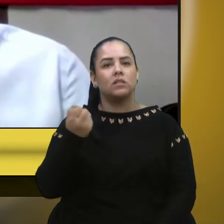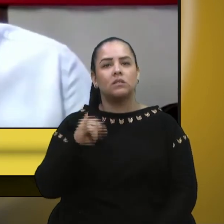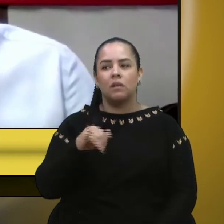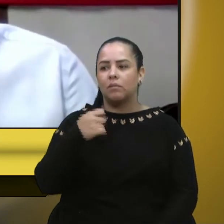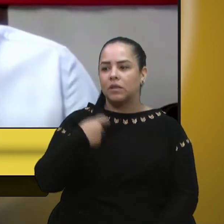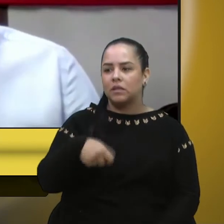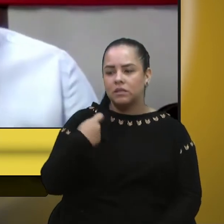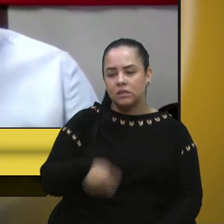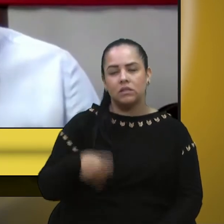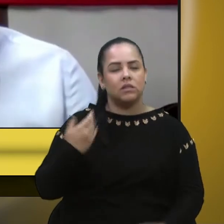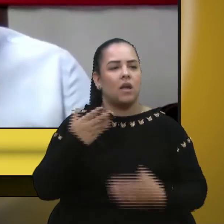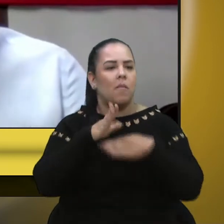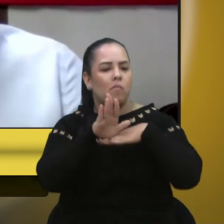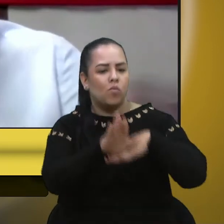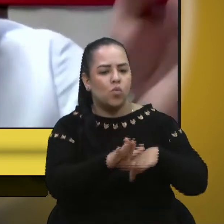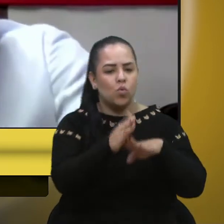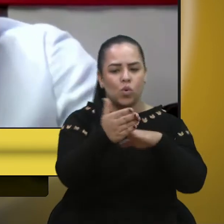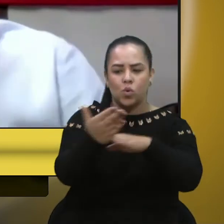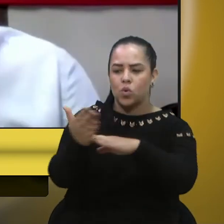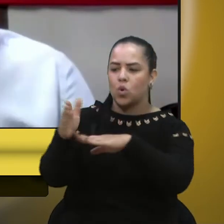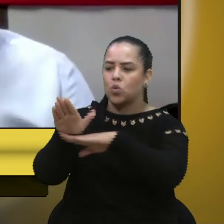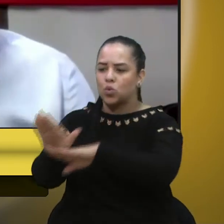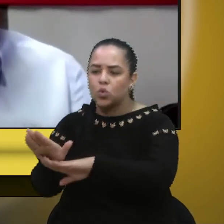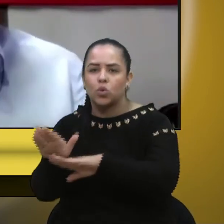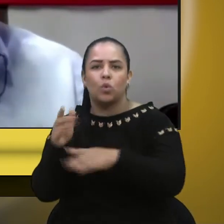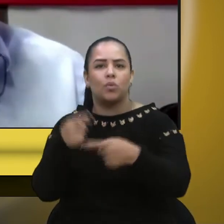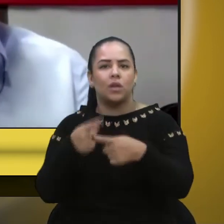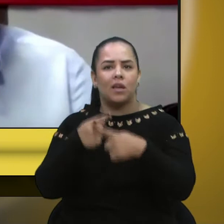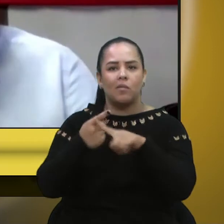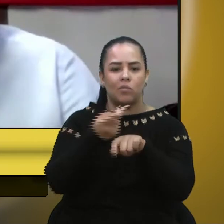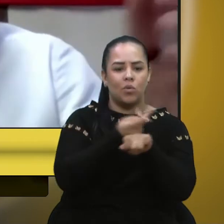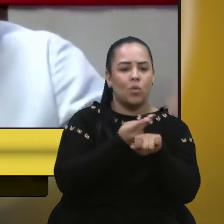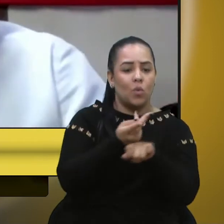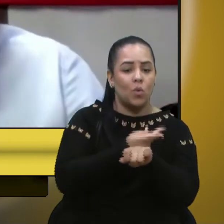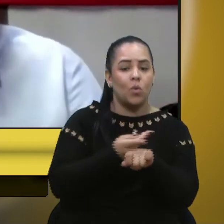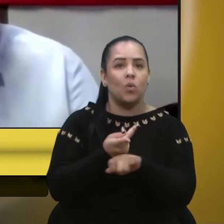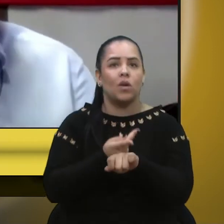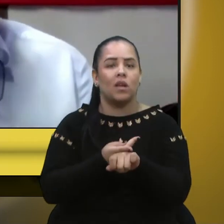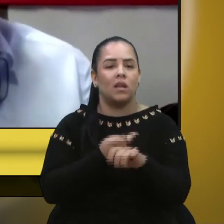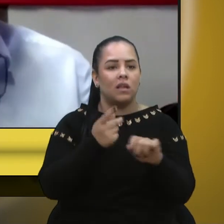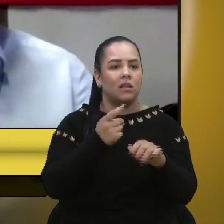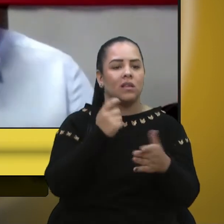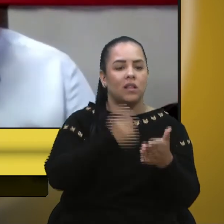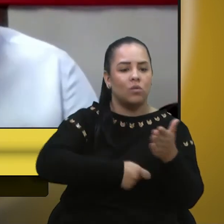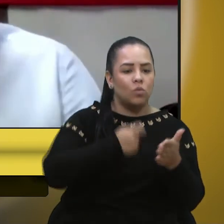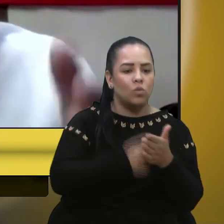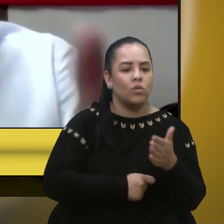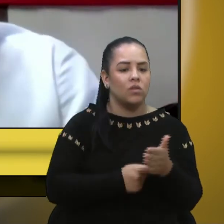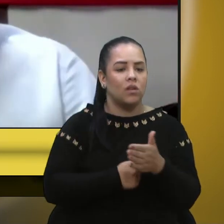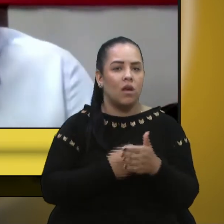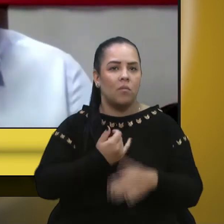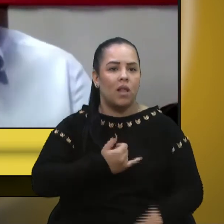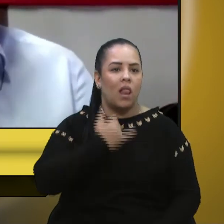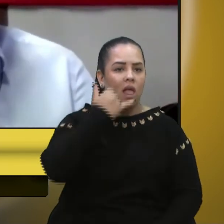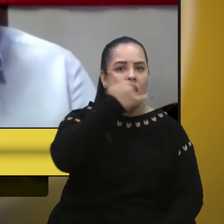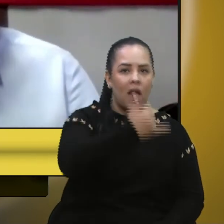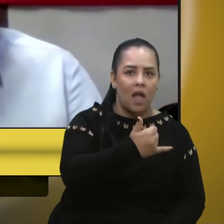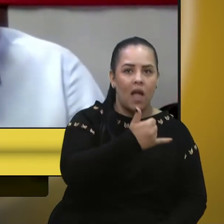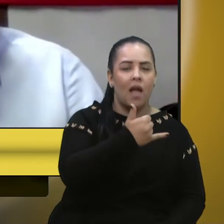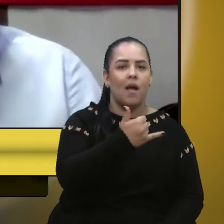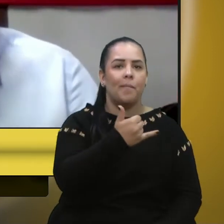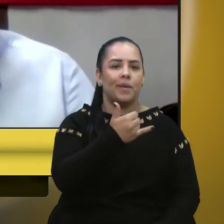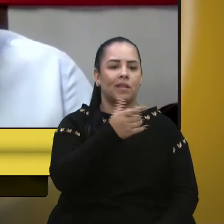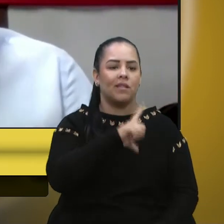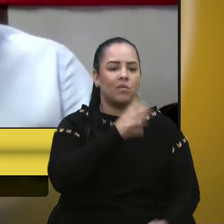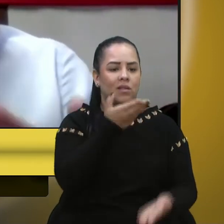secretaria ou na prefeitura, quando você procura algum contato ou alguma pessoa para agilizar algum tipo de serviço ou de atendimento à